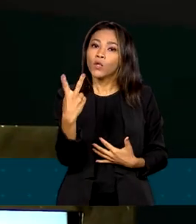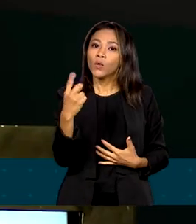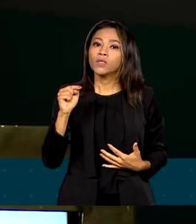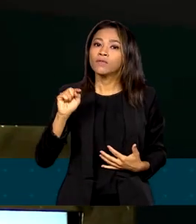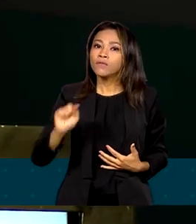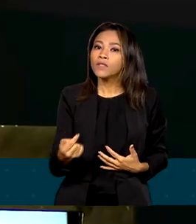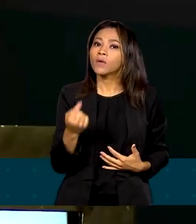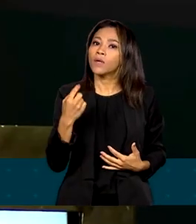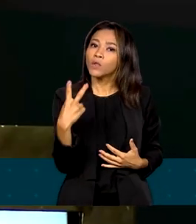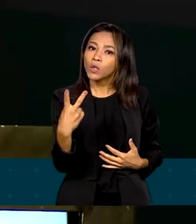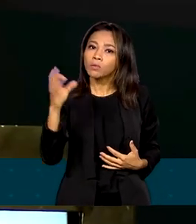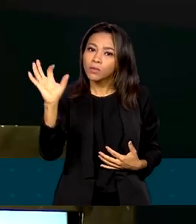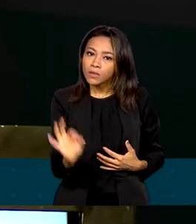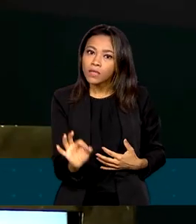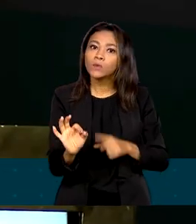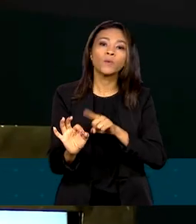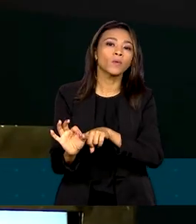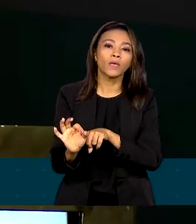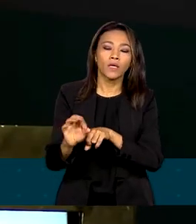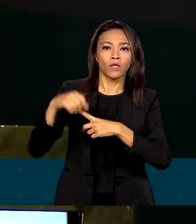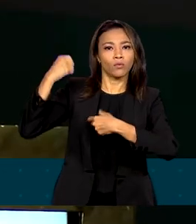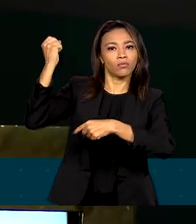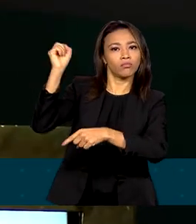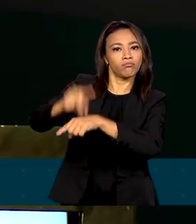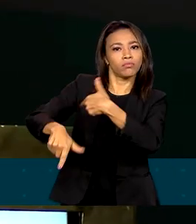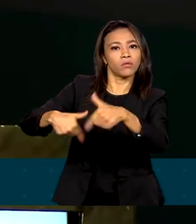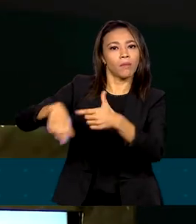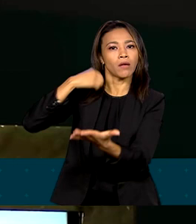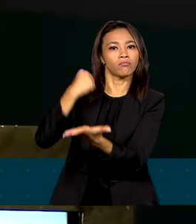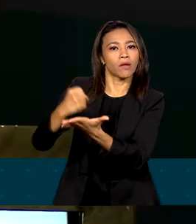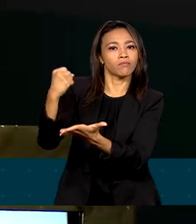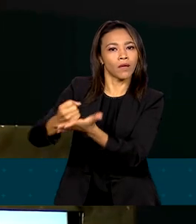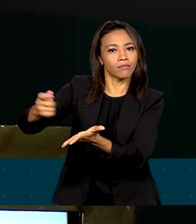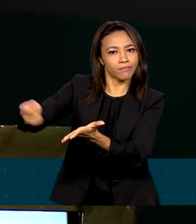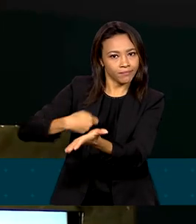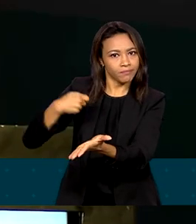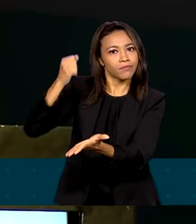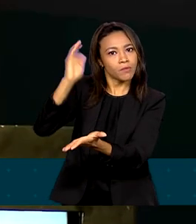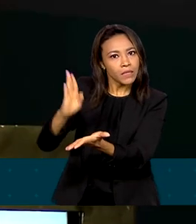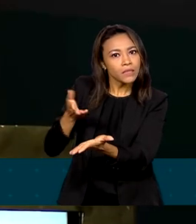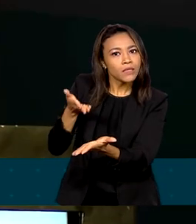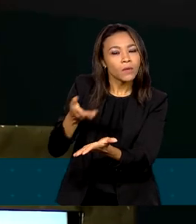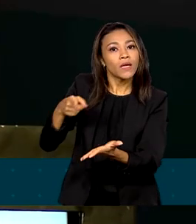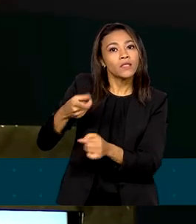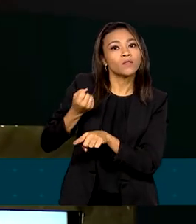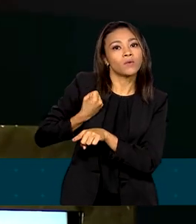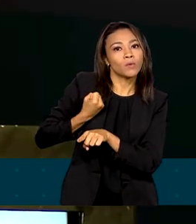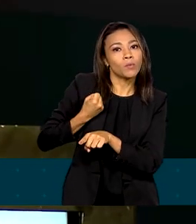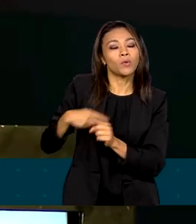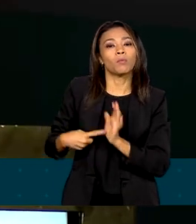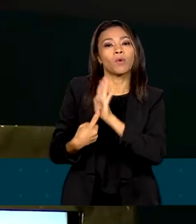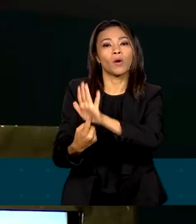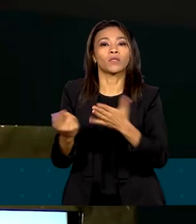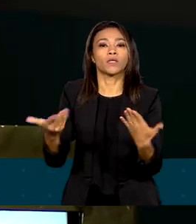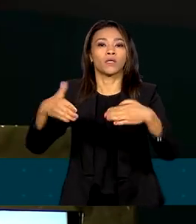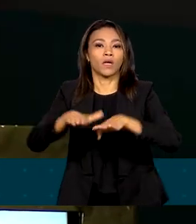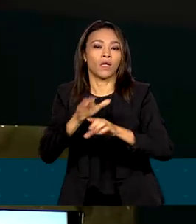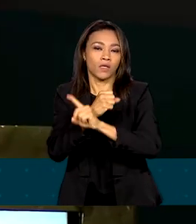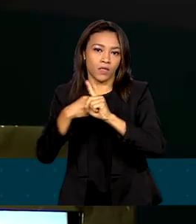% dos empregos formais do Brasil. Esses números traduzem em inclusão social,